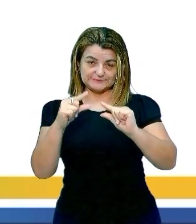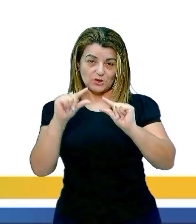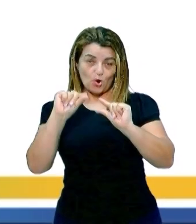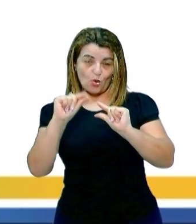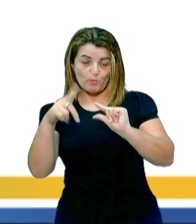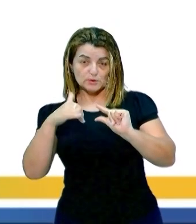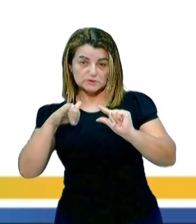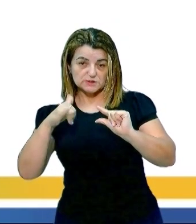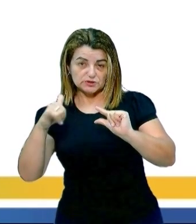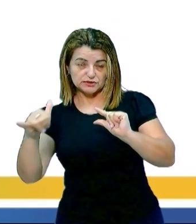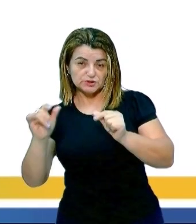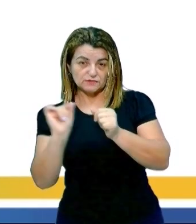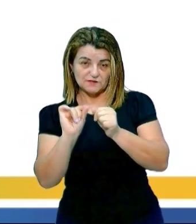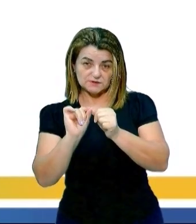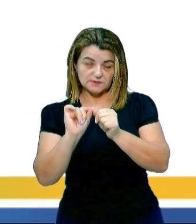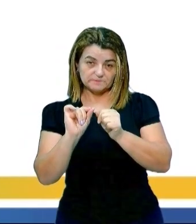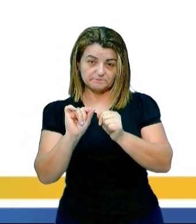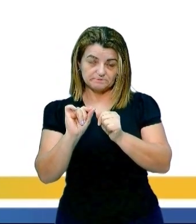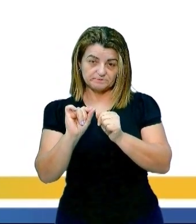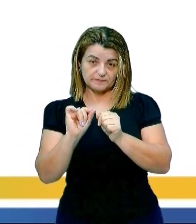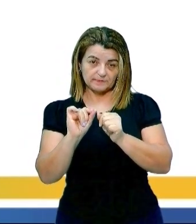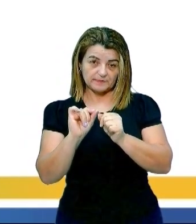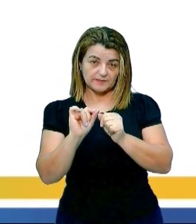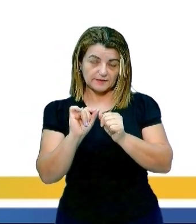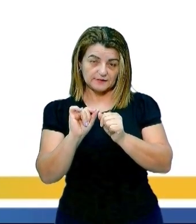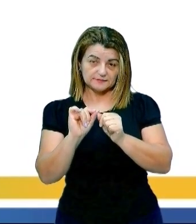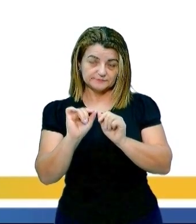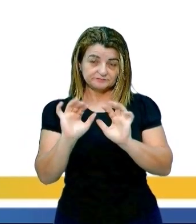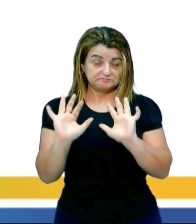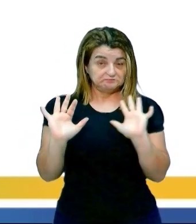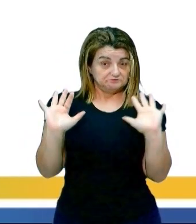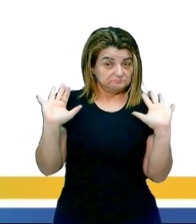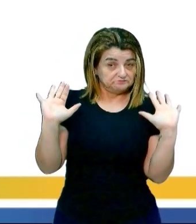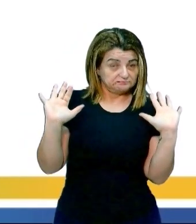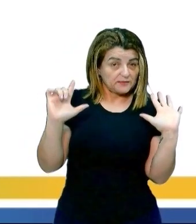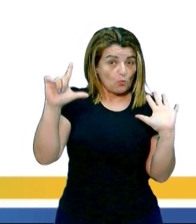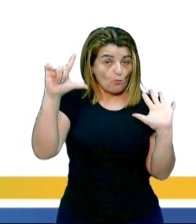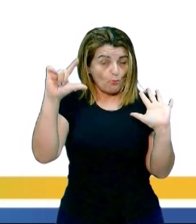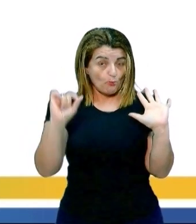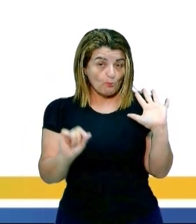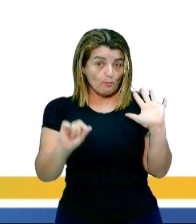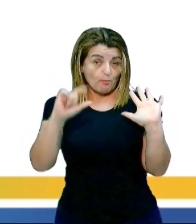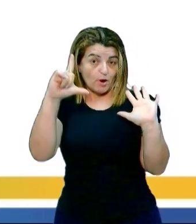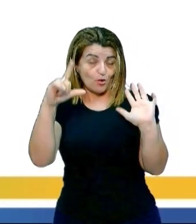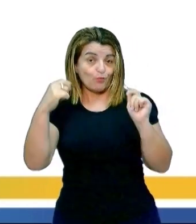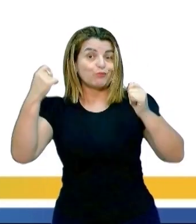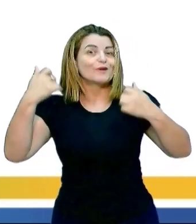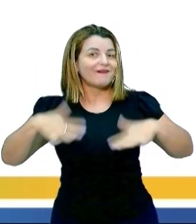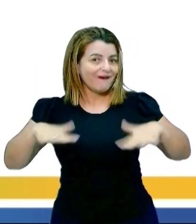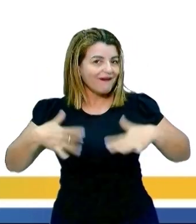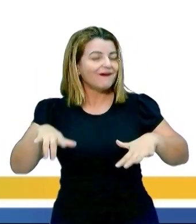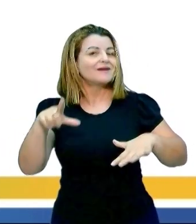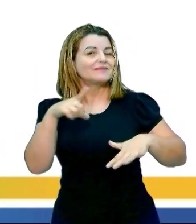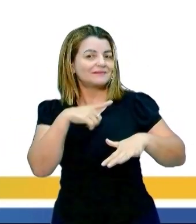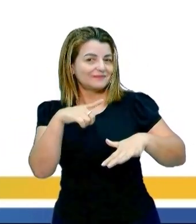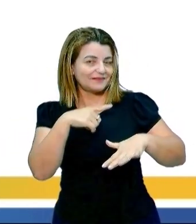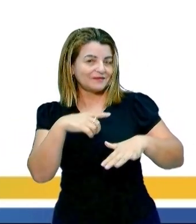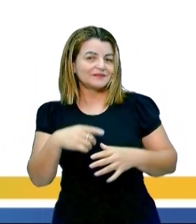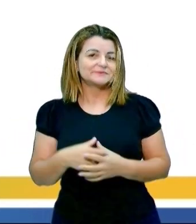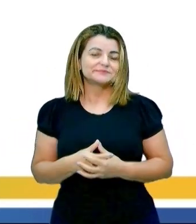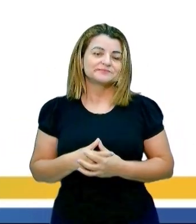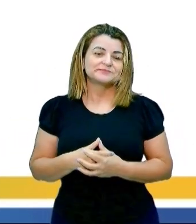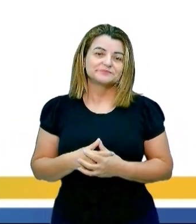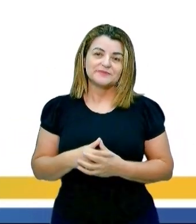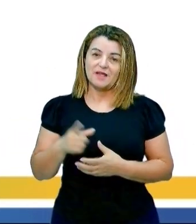energia em sua produção, há um maior custo do que esse que a gente está pensando aí.